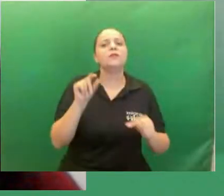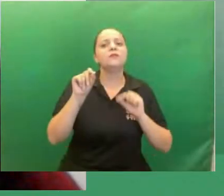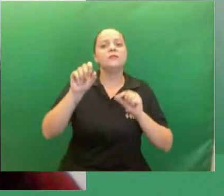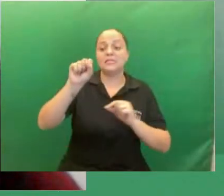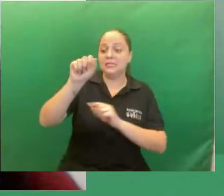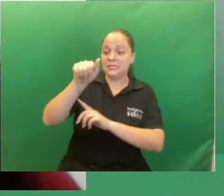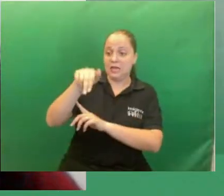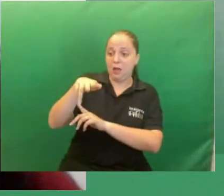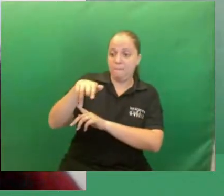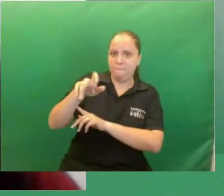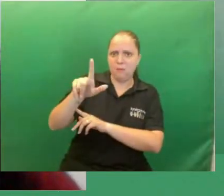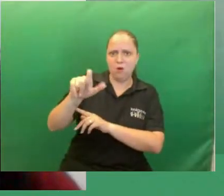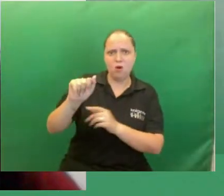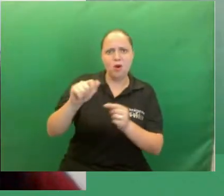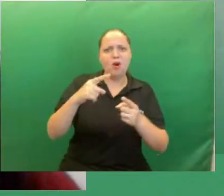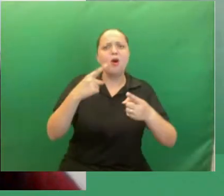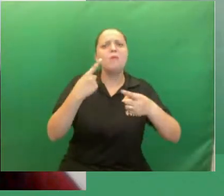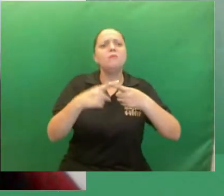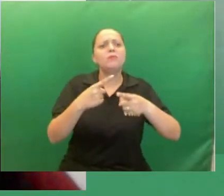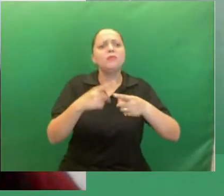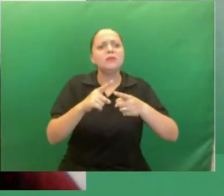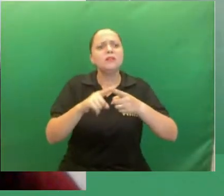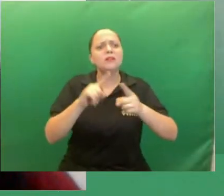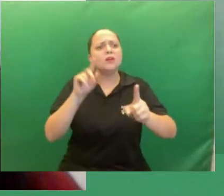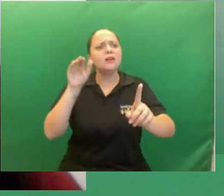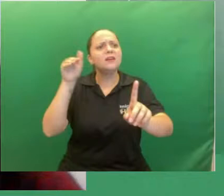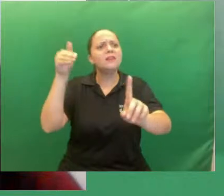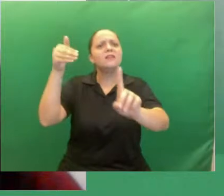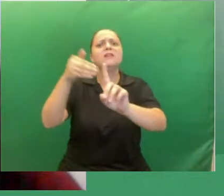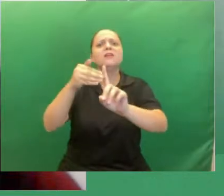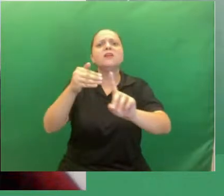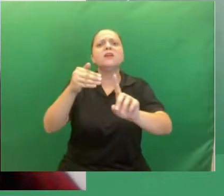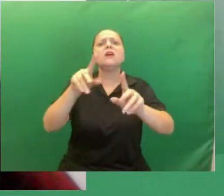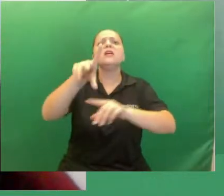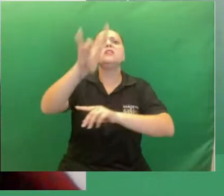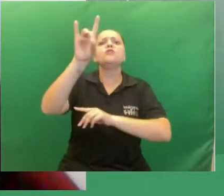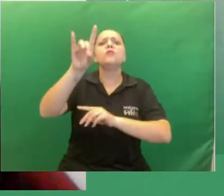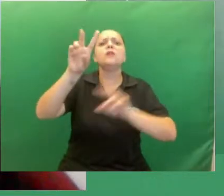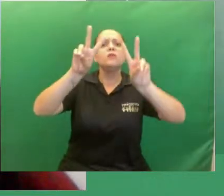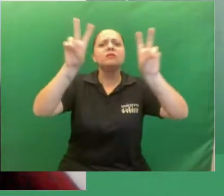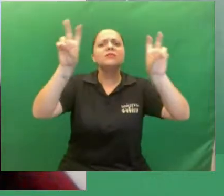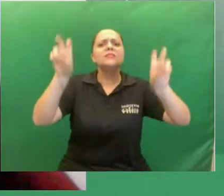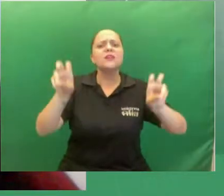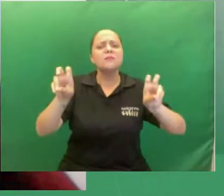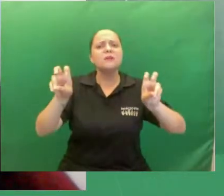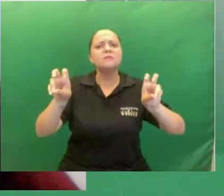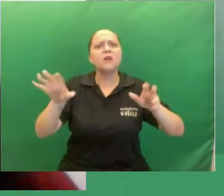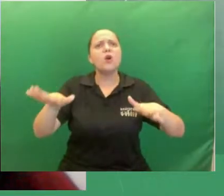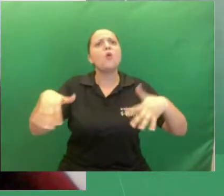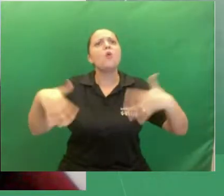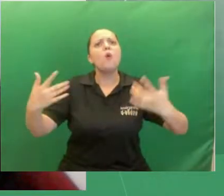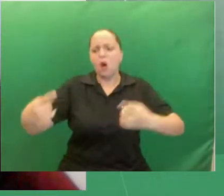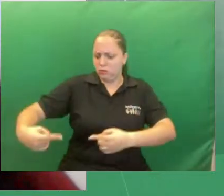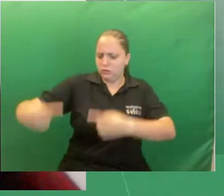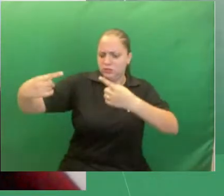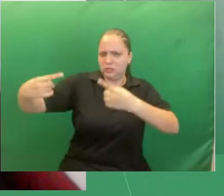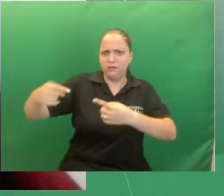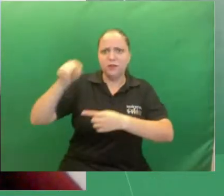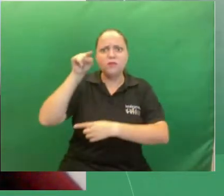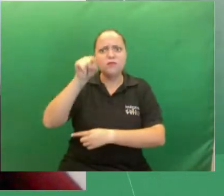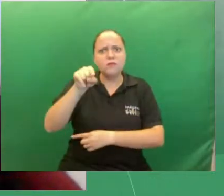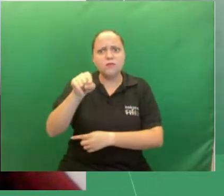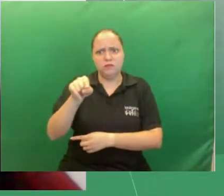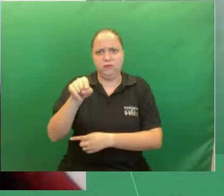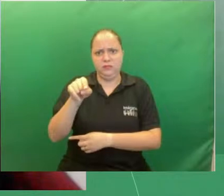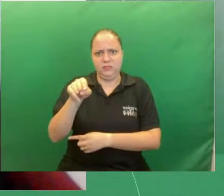a abordagem do tema escolhido qual o seu desafio como educadora na educação de